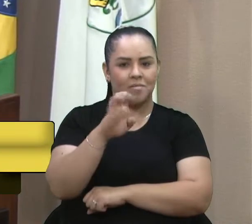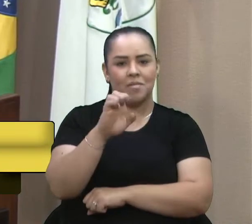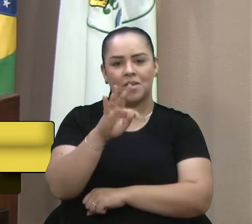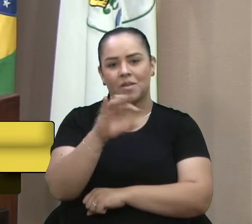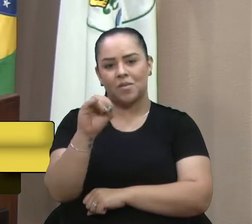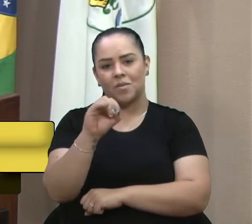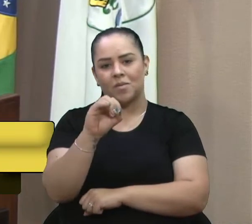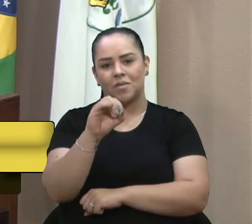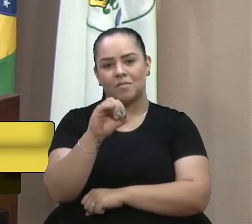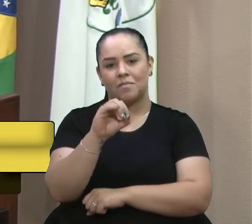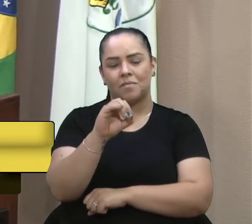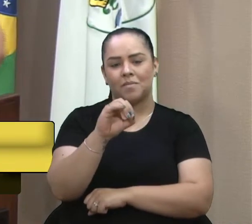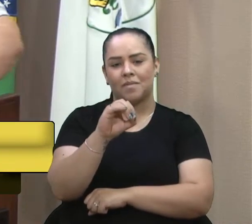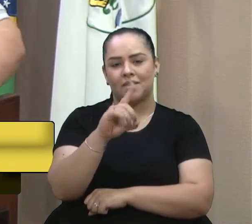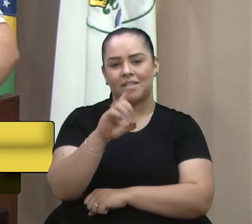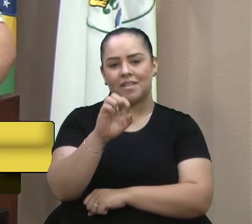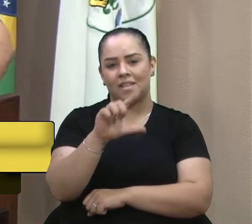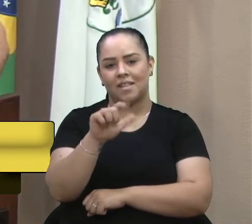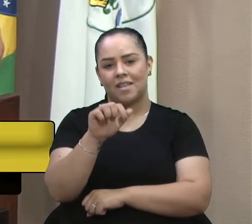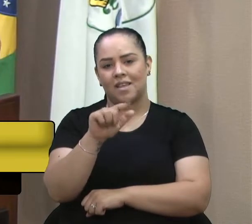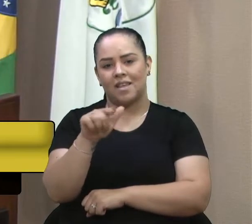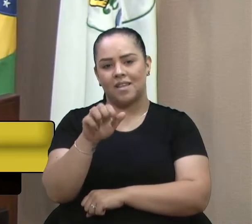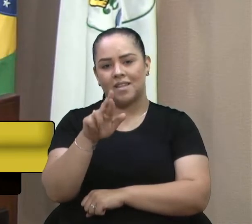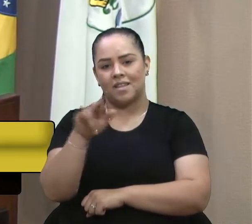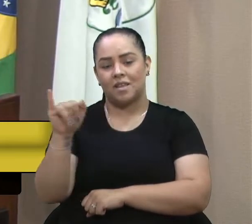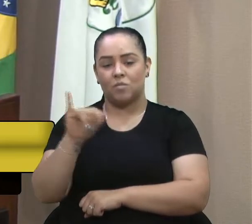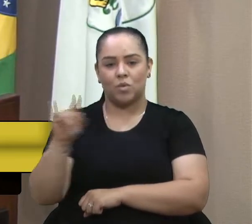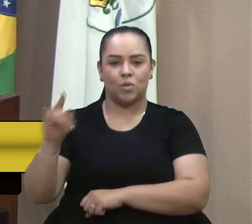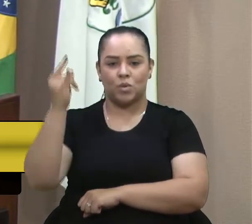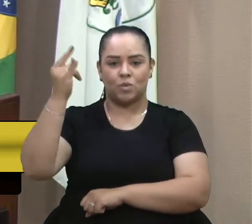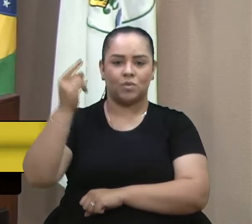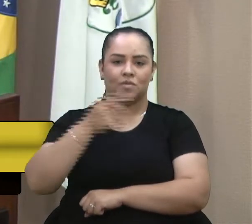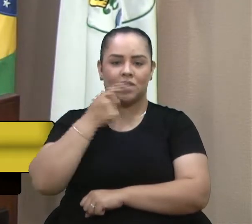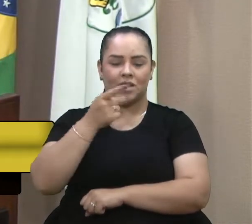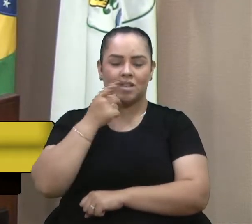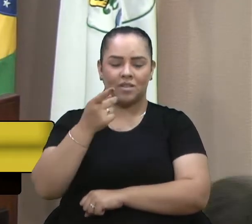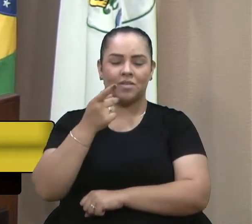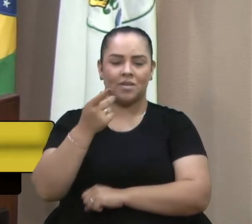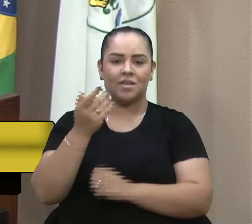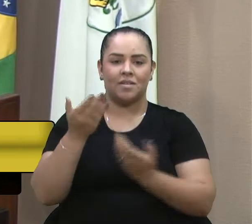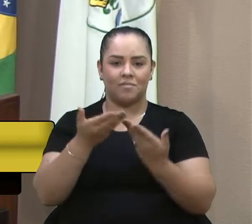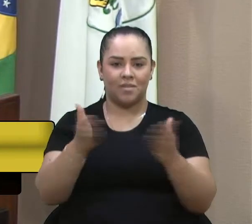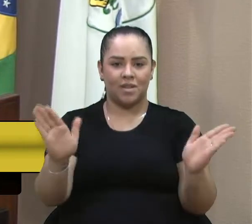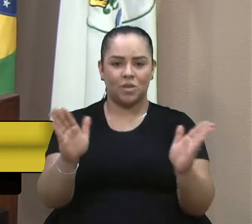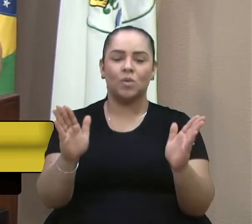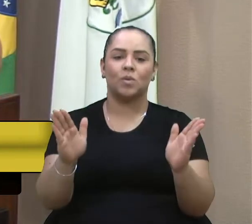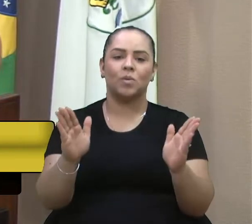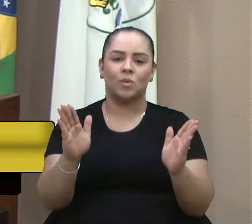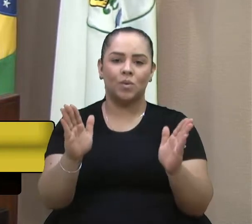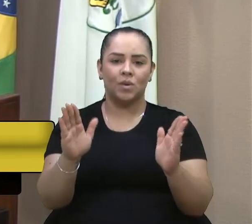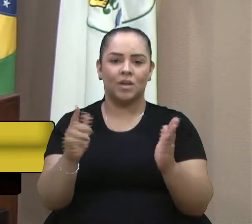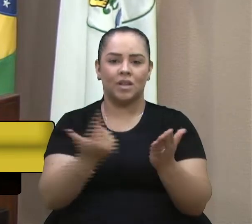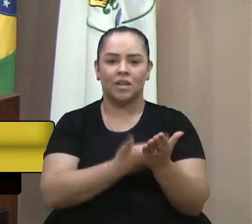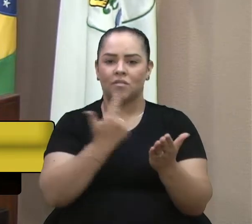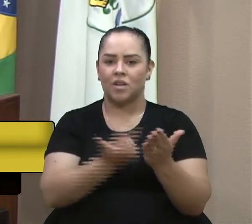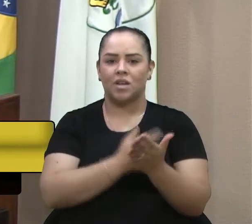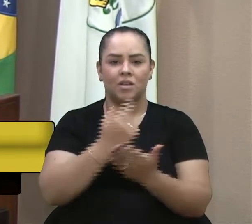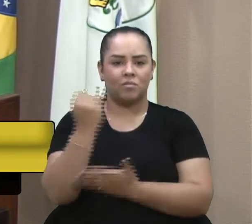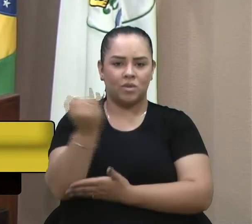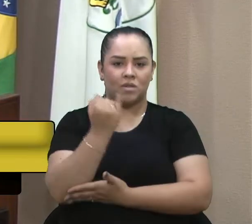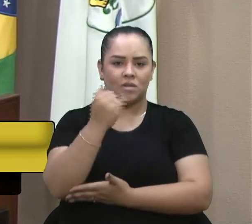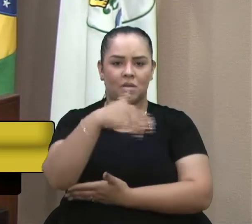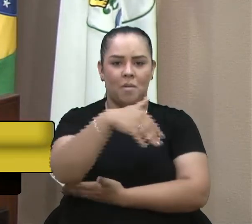conhecido então só para fechar com relação ao lançamento do livro e a importância do Marquioro o